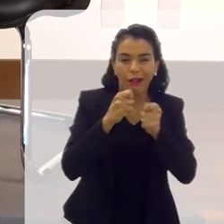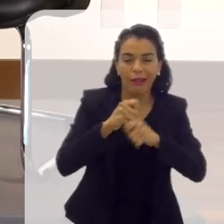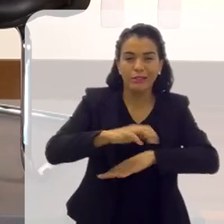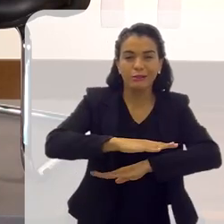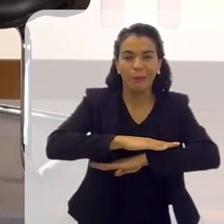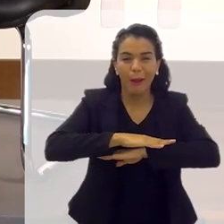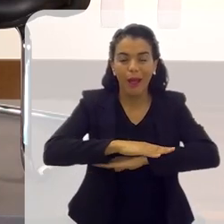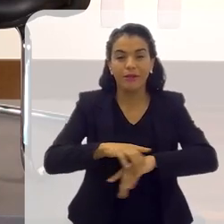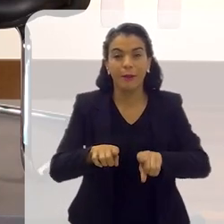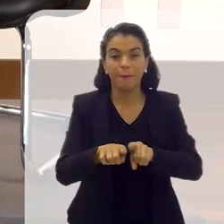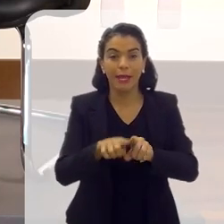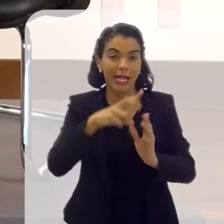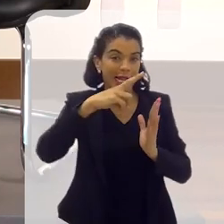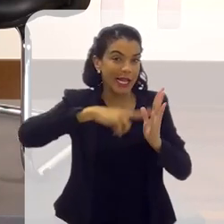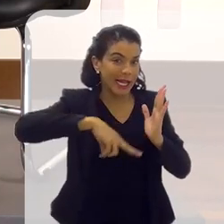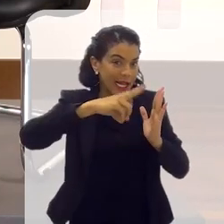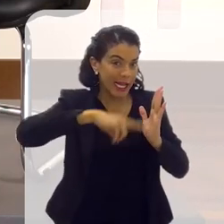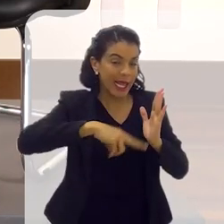jornalistas,